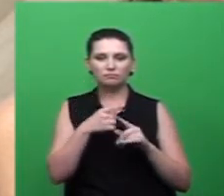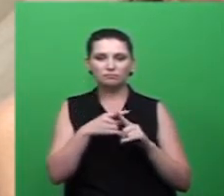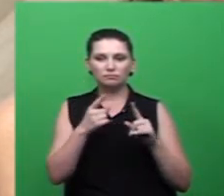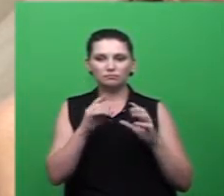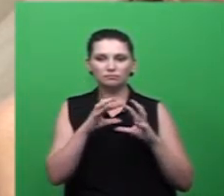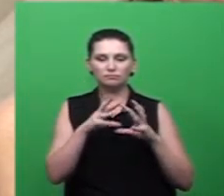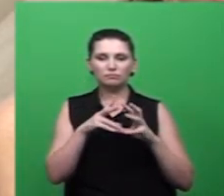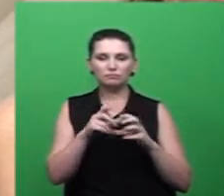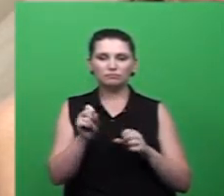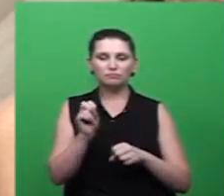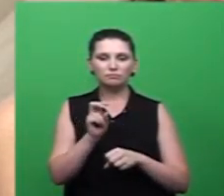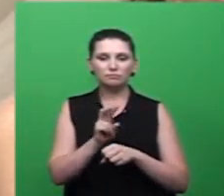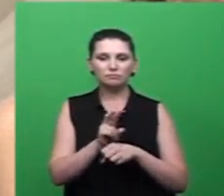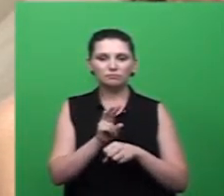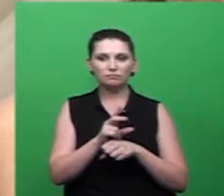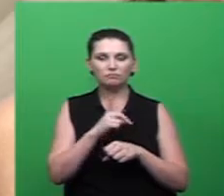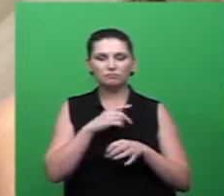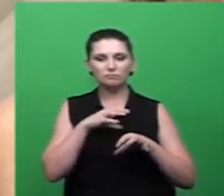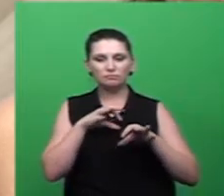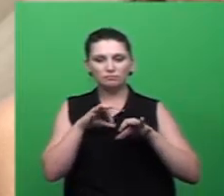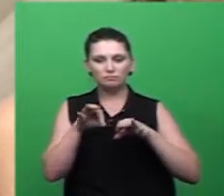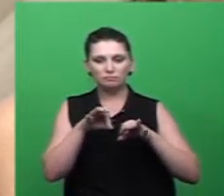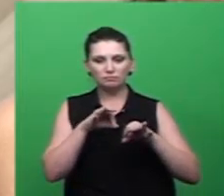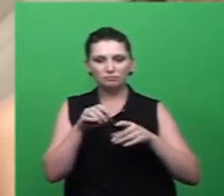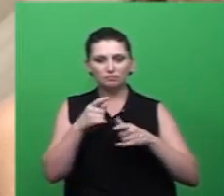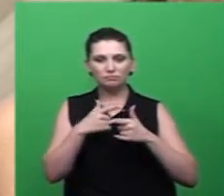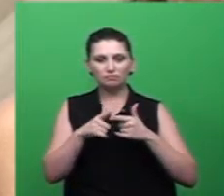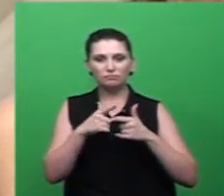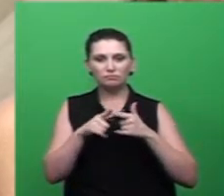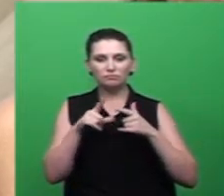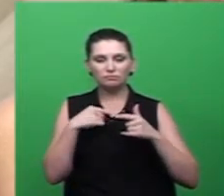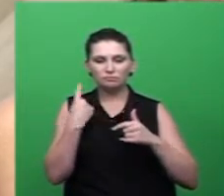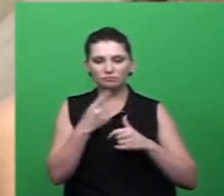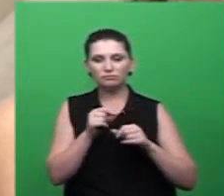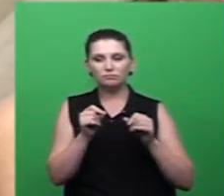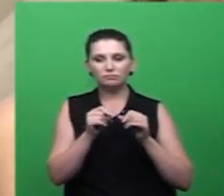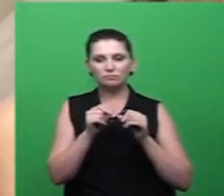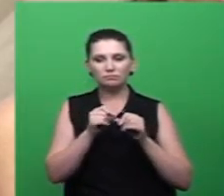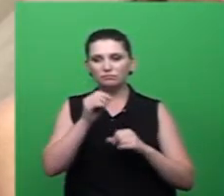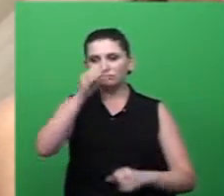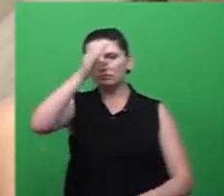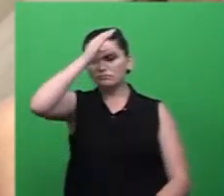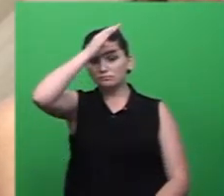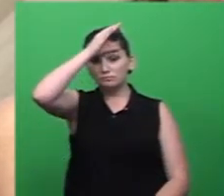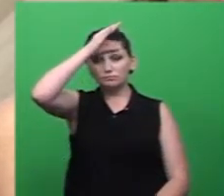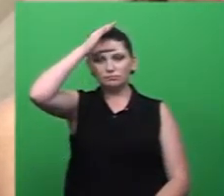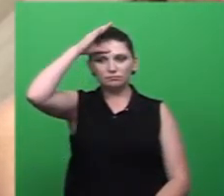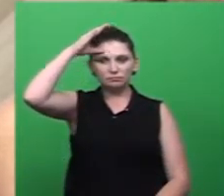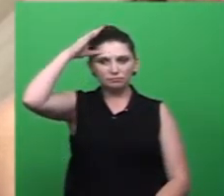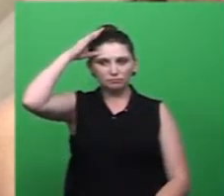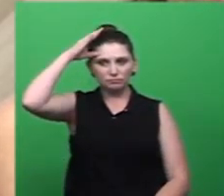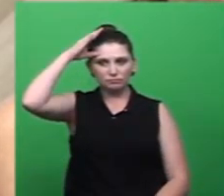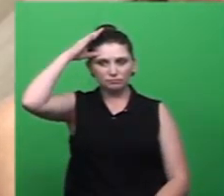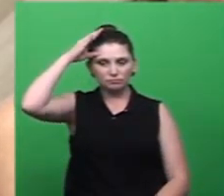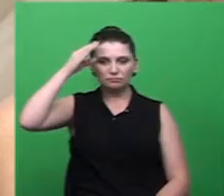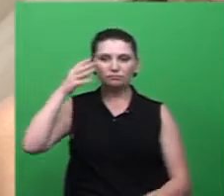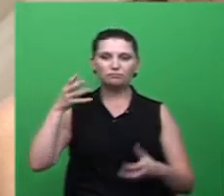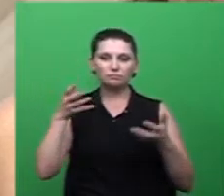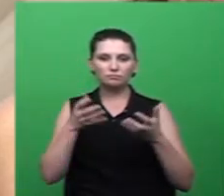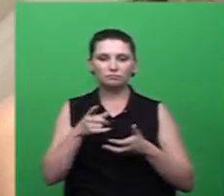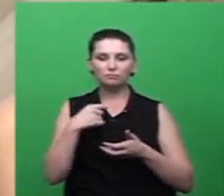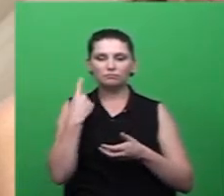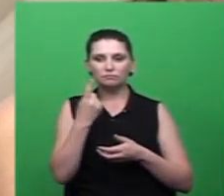e ter um controle do problema isso está sendo feito por Criciúma e tanto que nós em